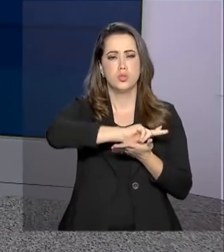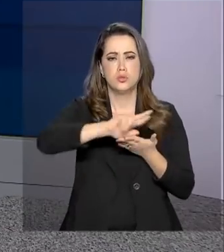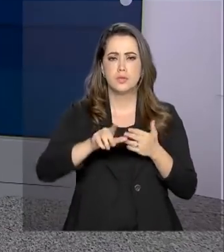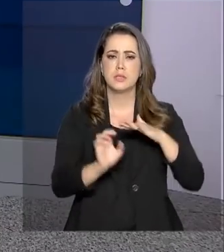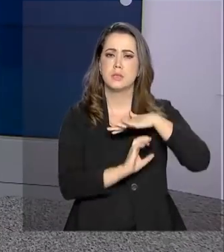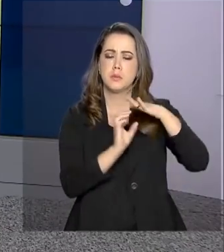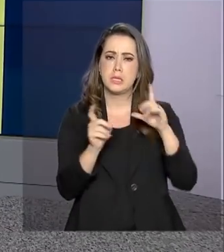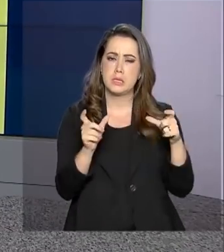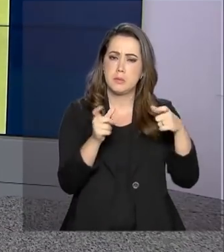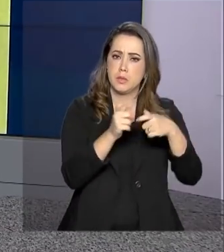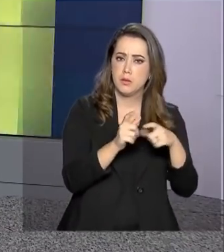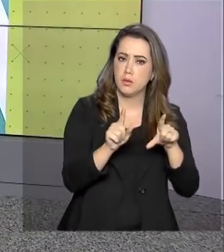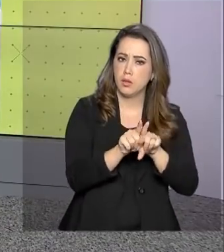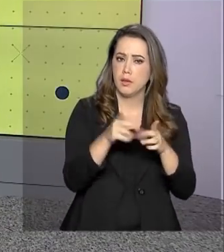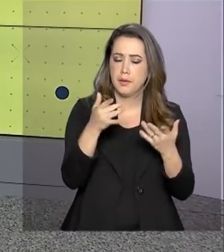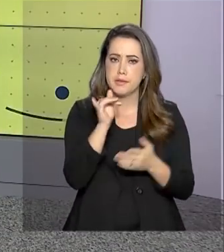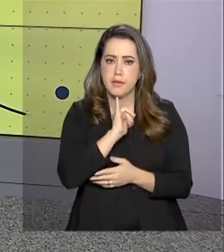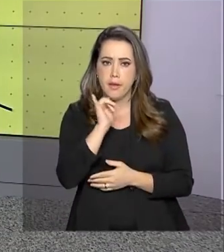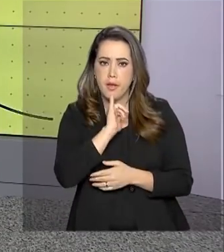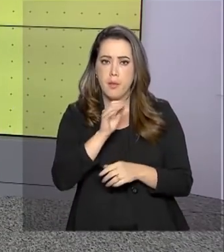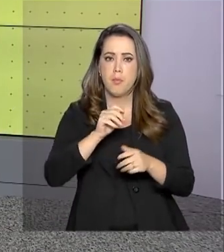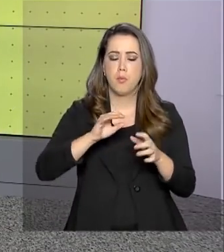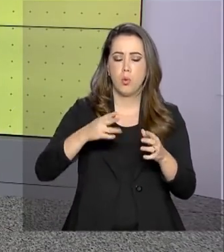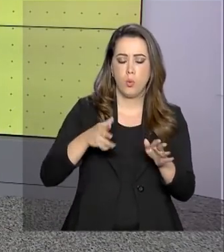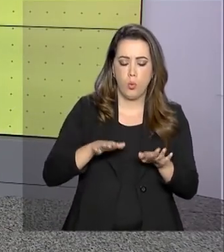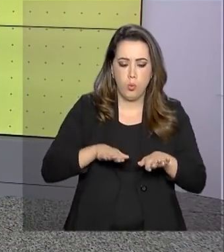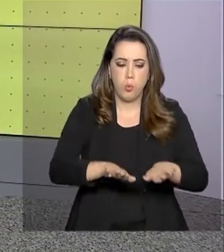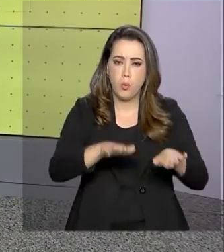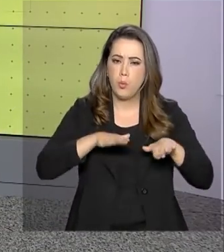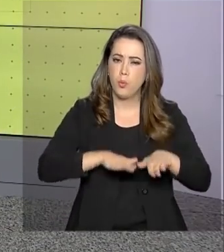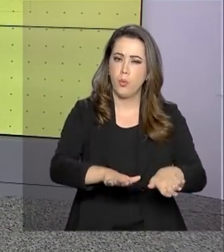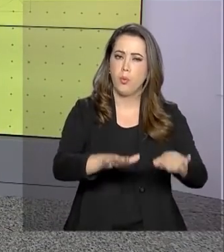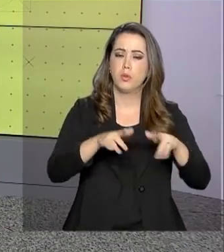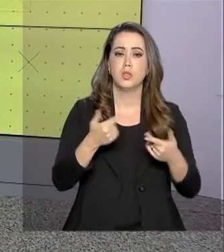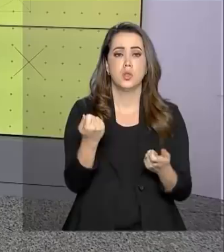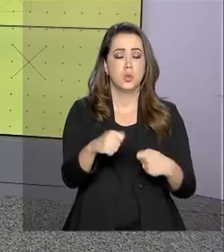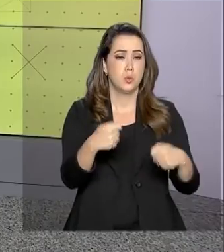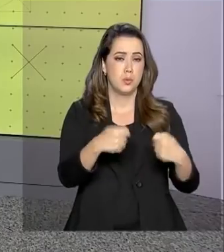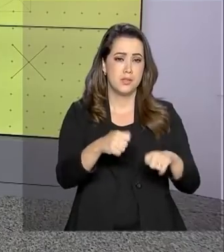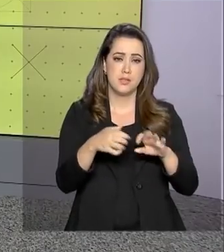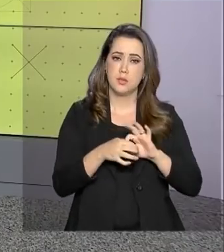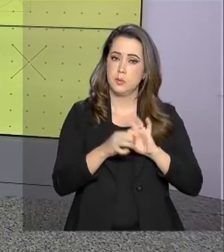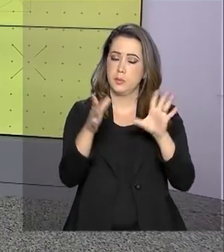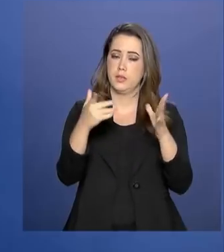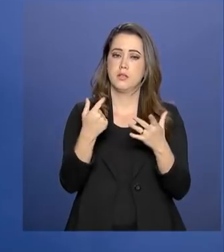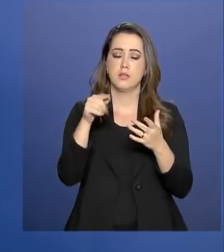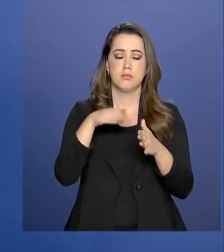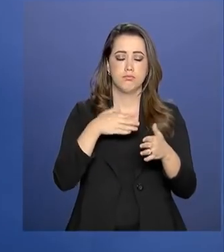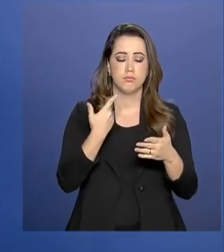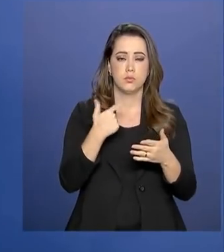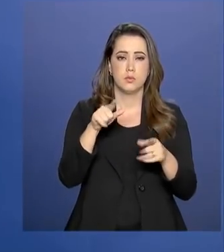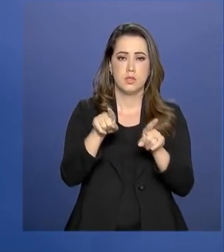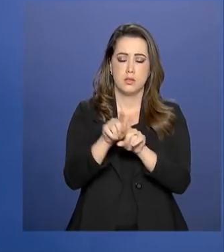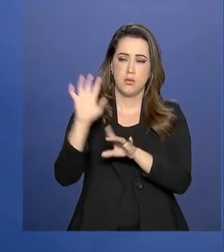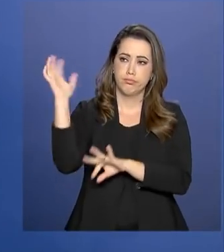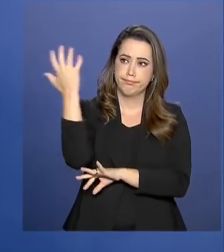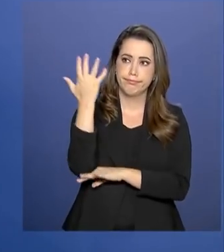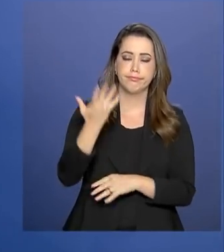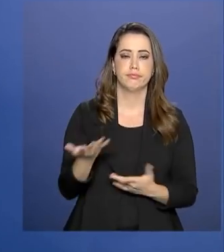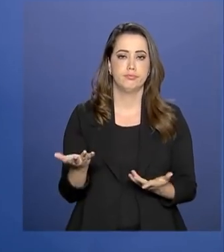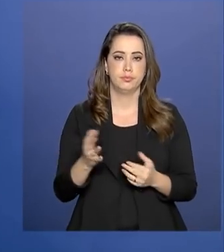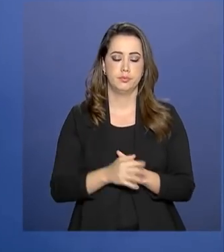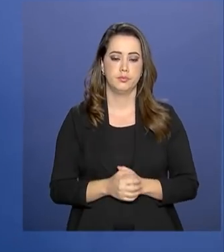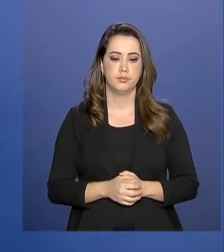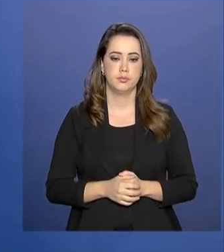e sapateiro, por exemplo, não precisarão mais de alvará de funcionamento sanitário e ambiental. O linguajar meu, usado por muito